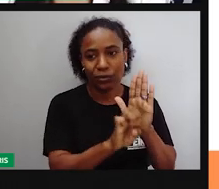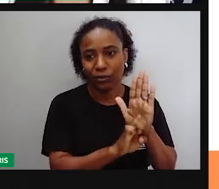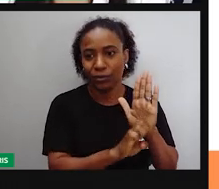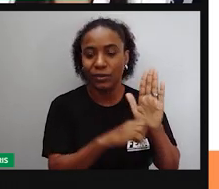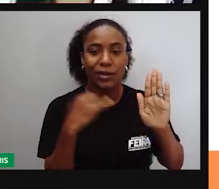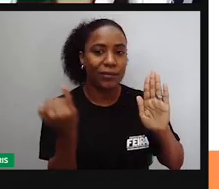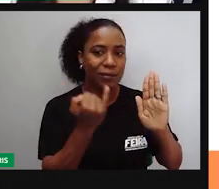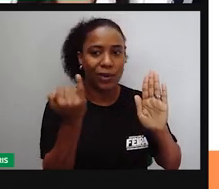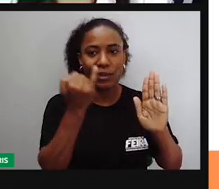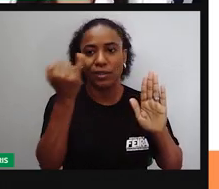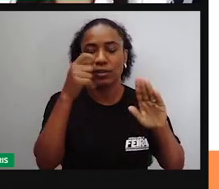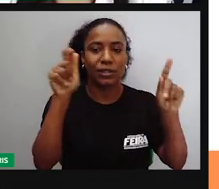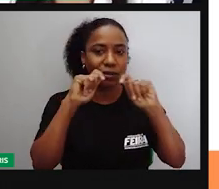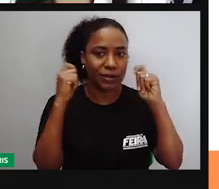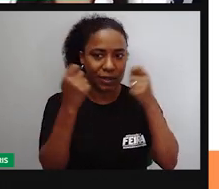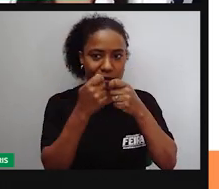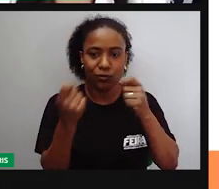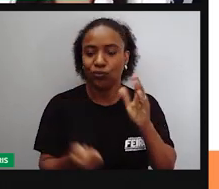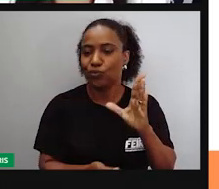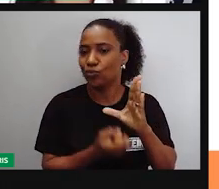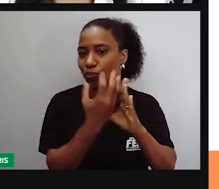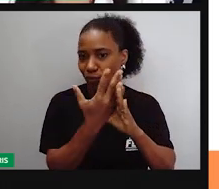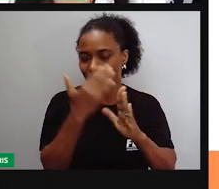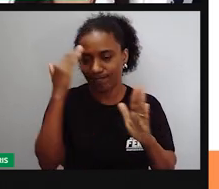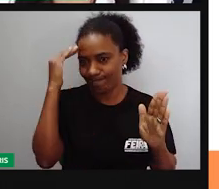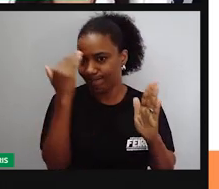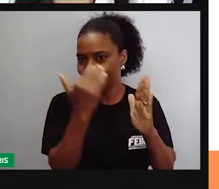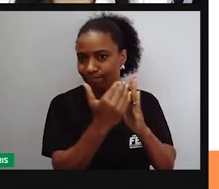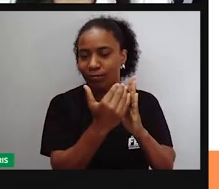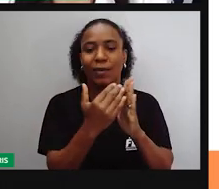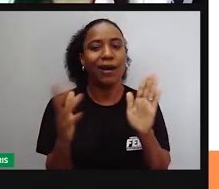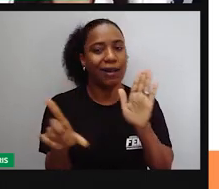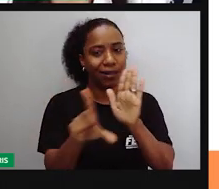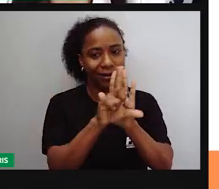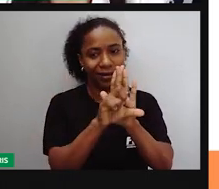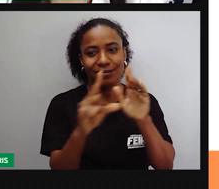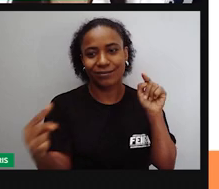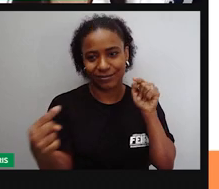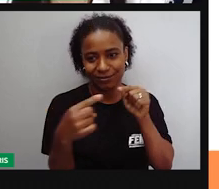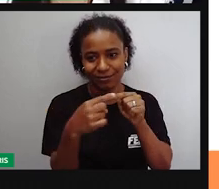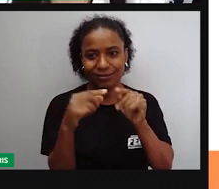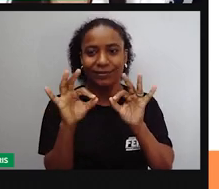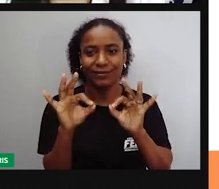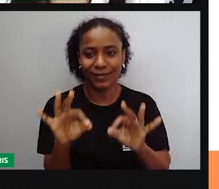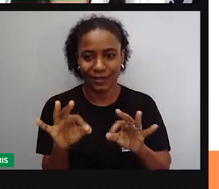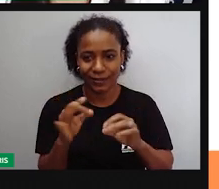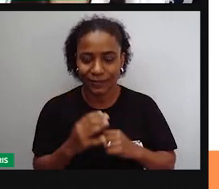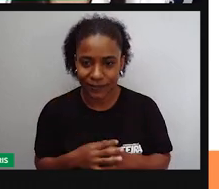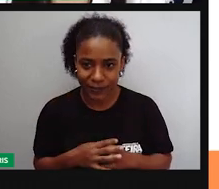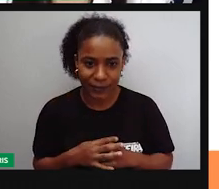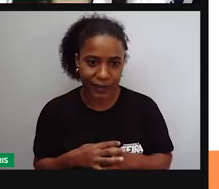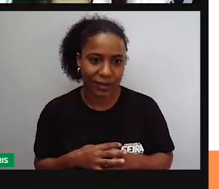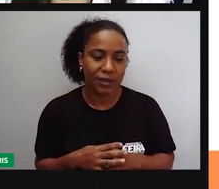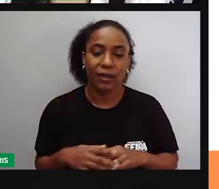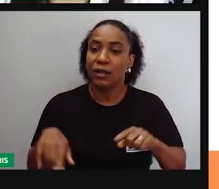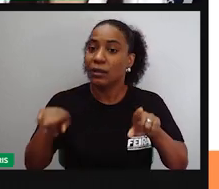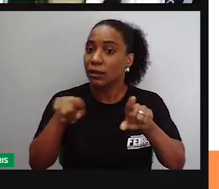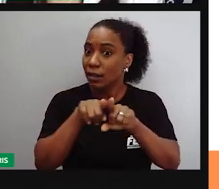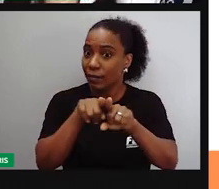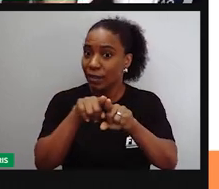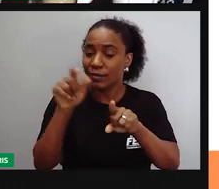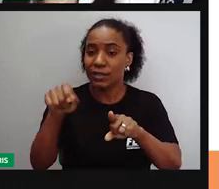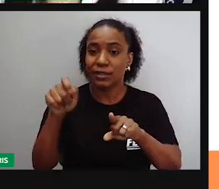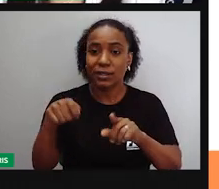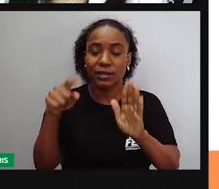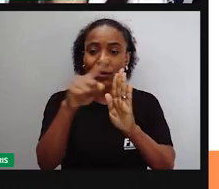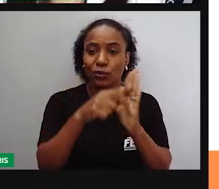a associação cumpra seu dever e seja legalizada. Outra coisa também é eleger uma diretoria. A gente